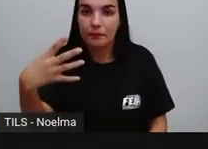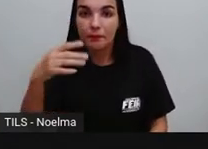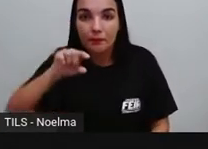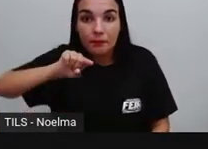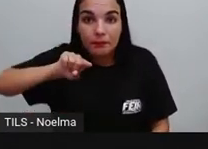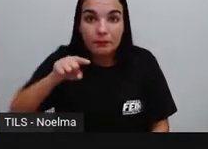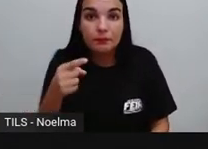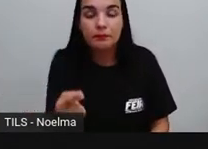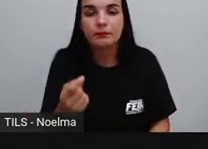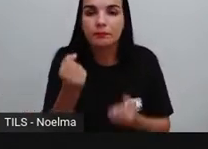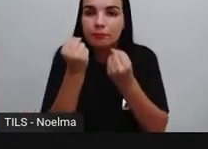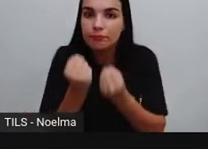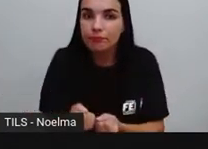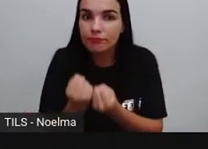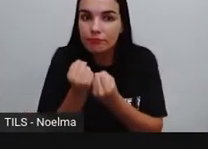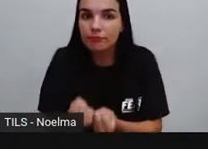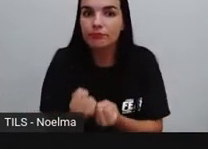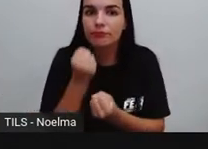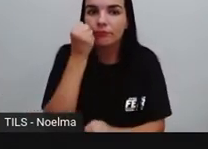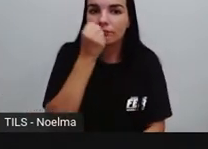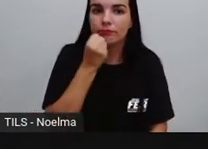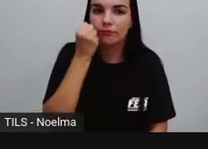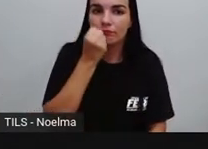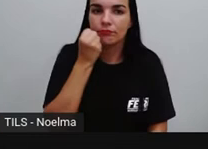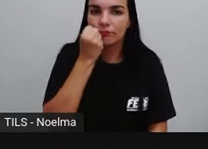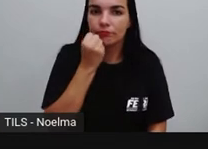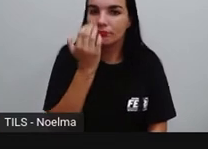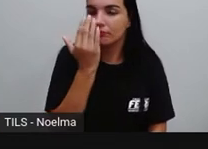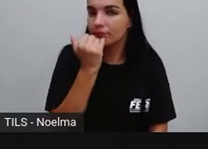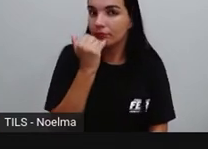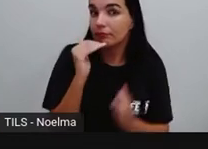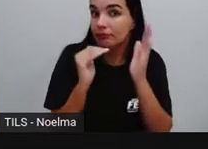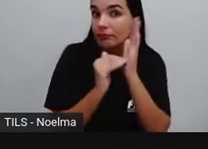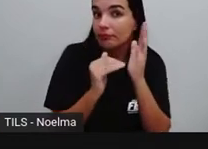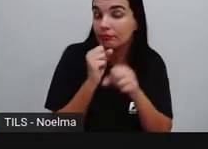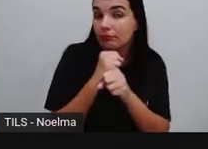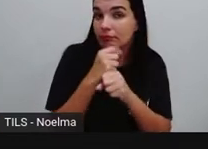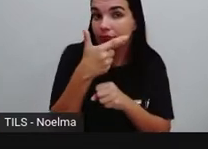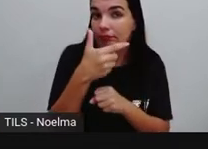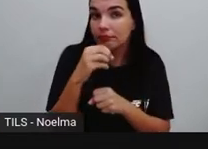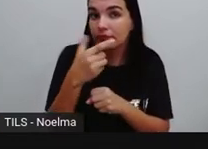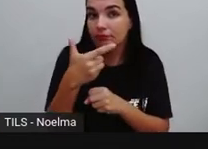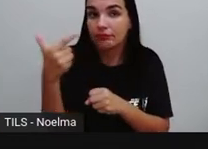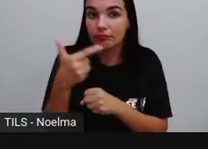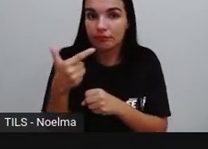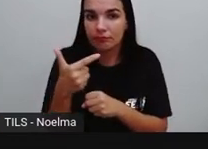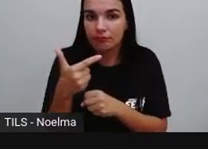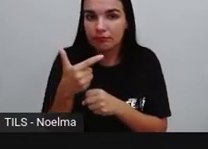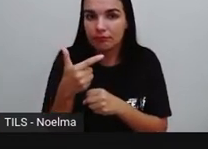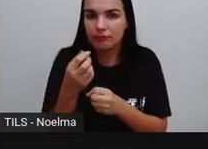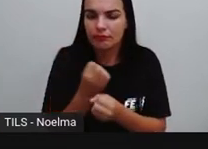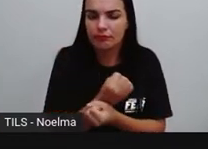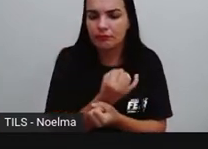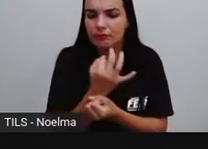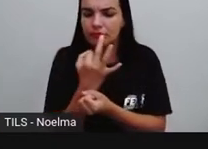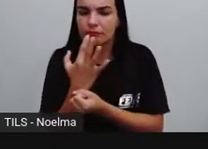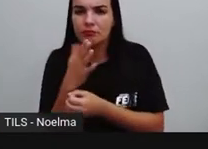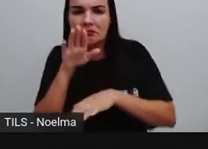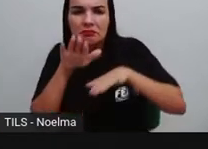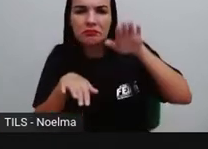mil toneladas de açúcar dos alimentos até 2022. A quantidade